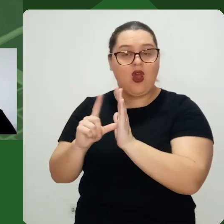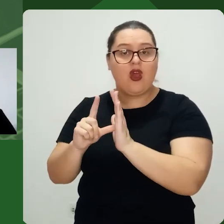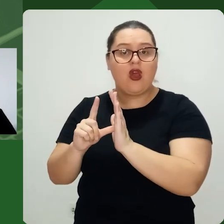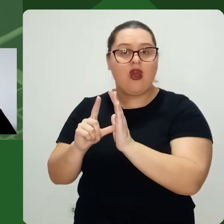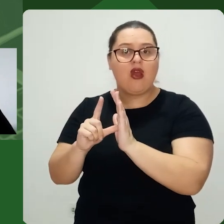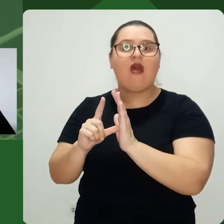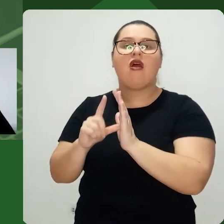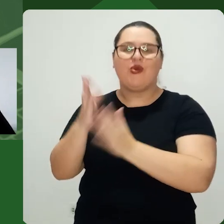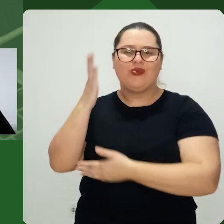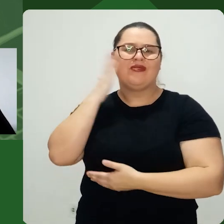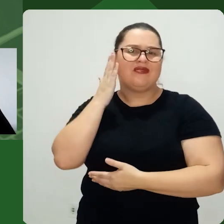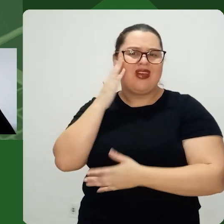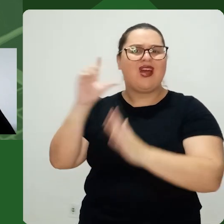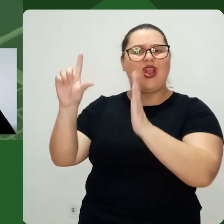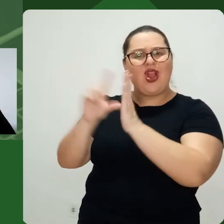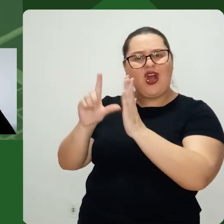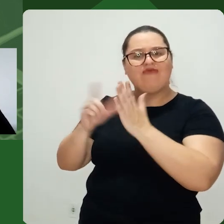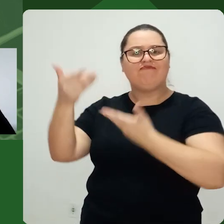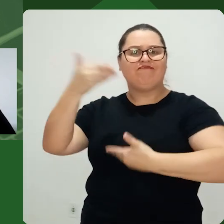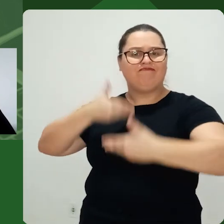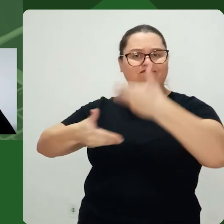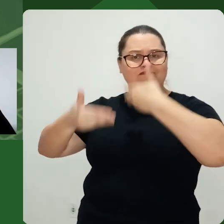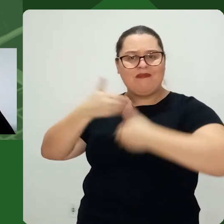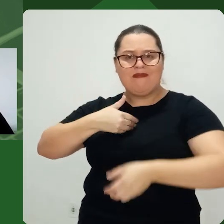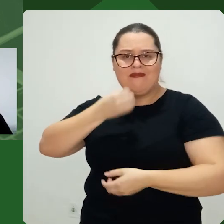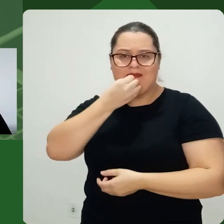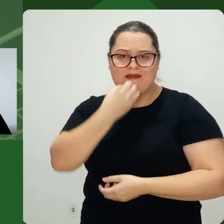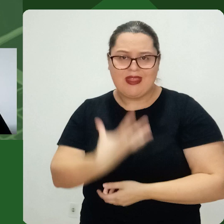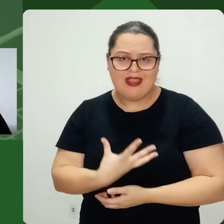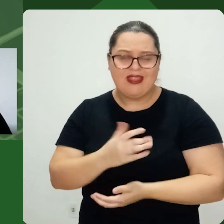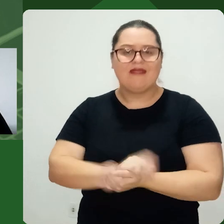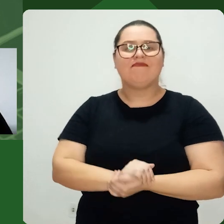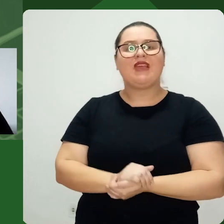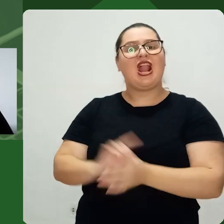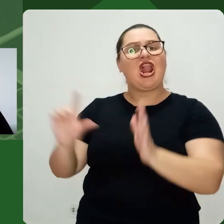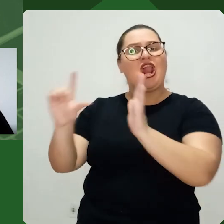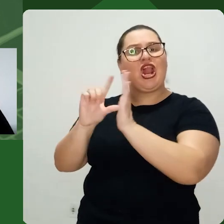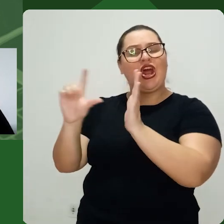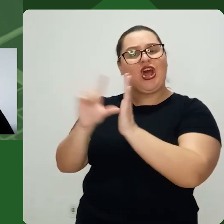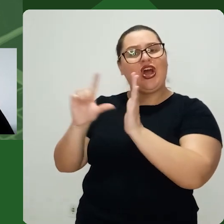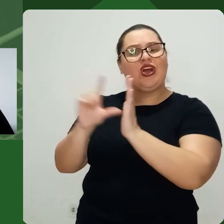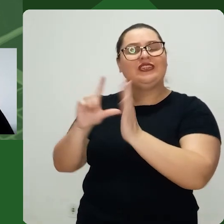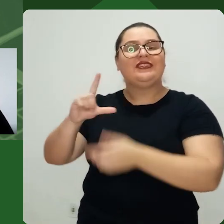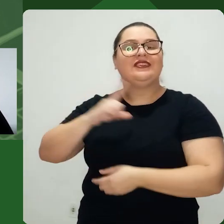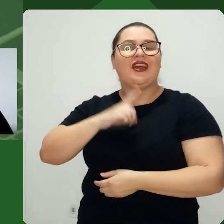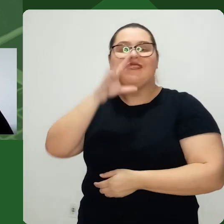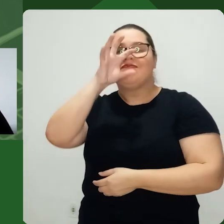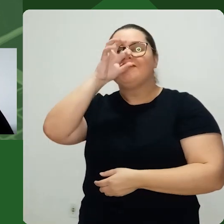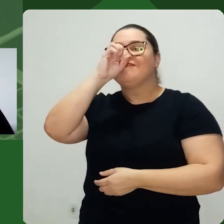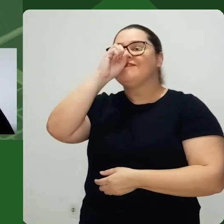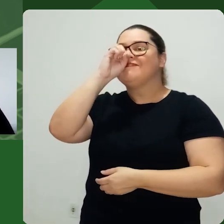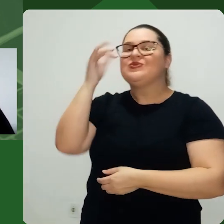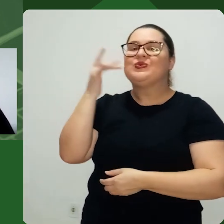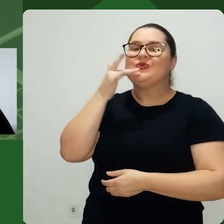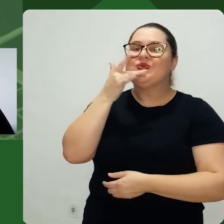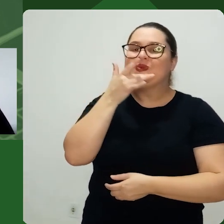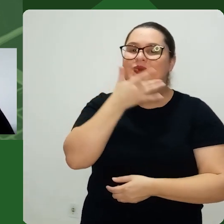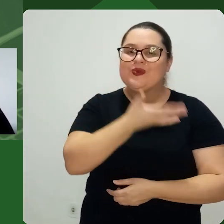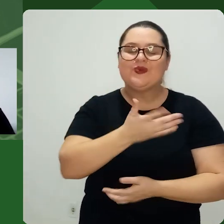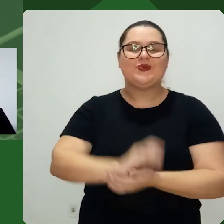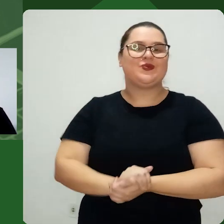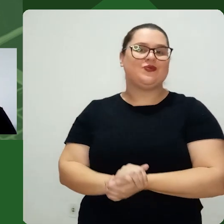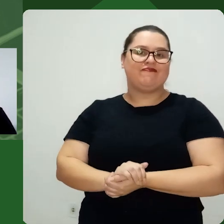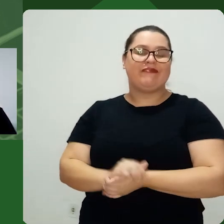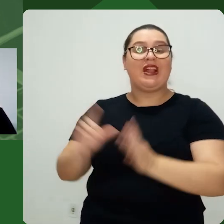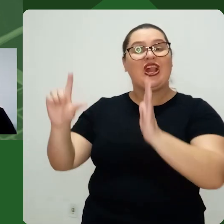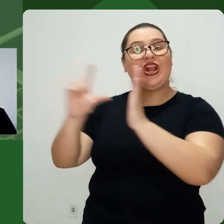Quando eu vou lá Ah, eu sei que naquela loja Eu sou bem atendida Ou, ah, eu sei que naquela loja Tem um